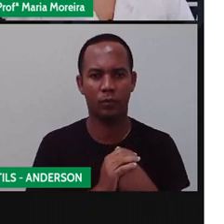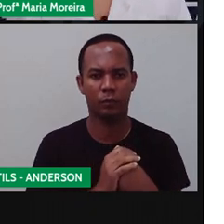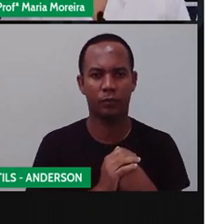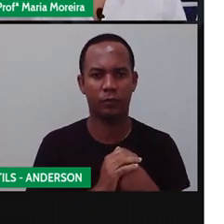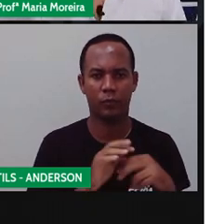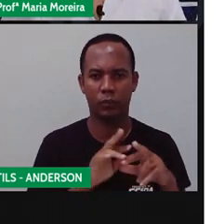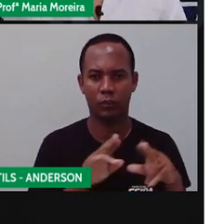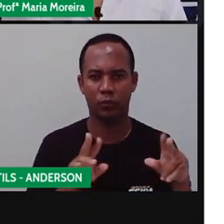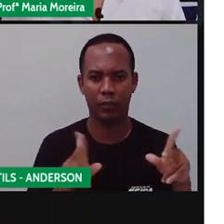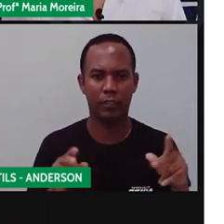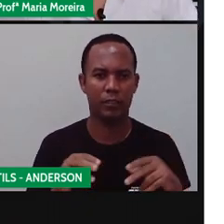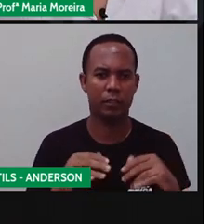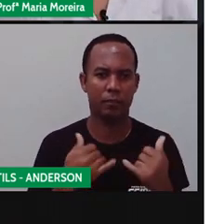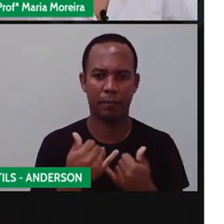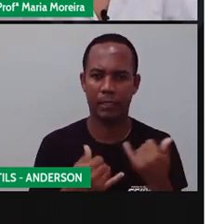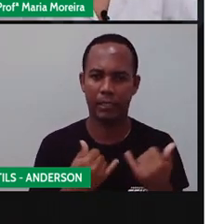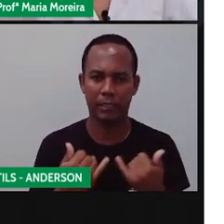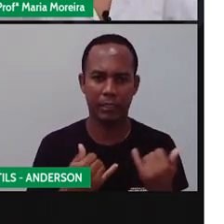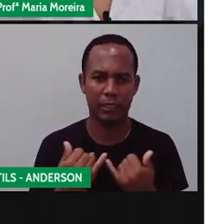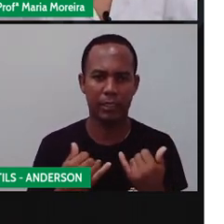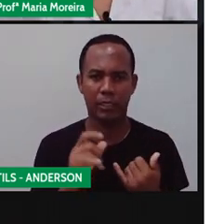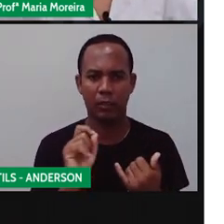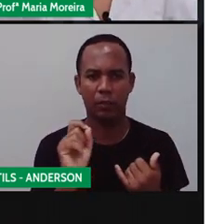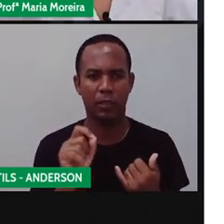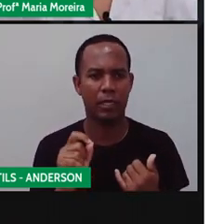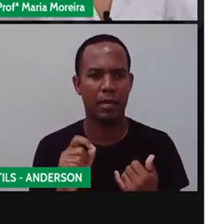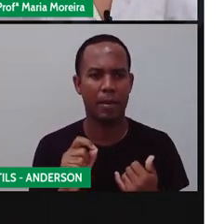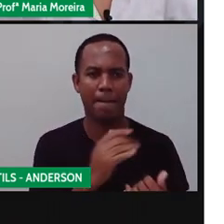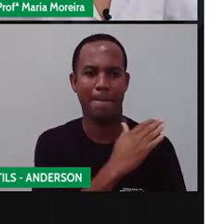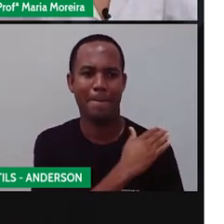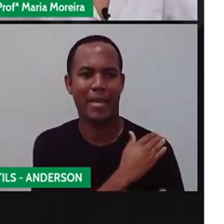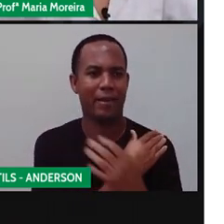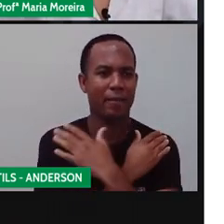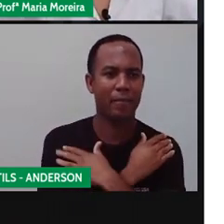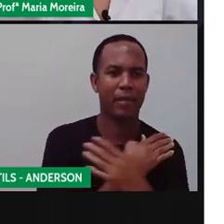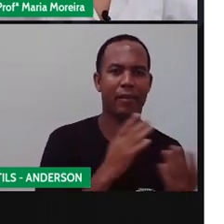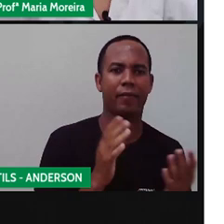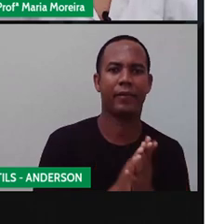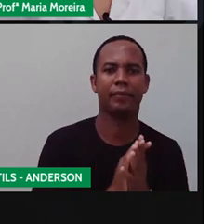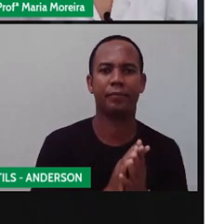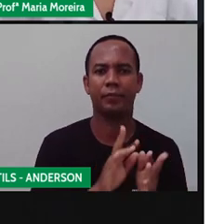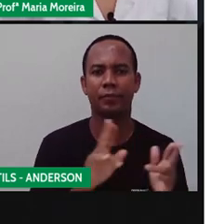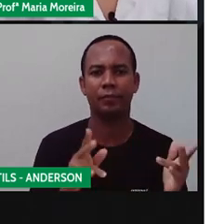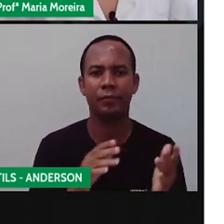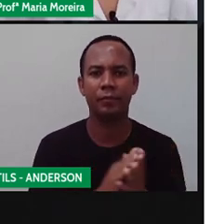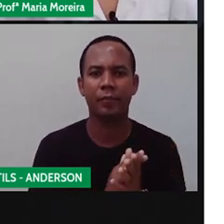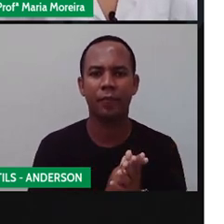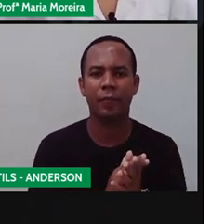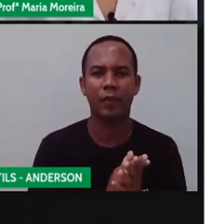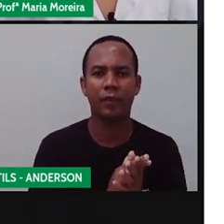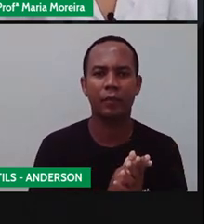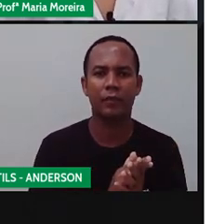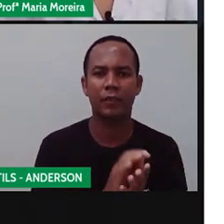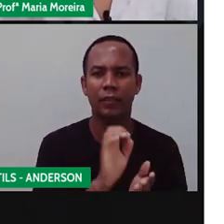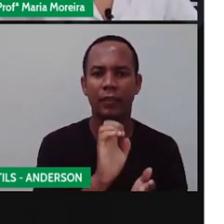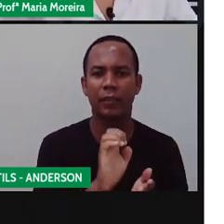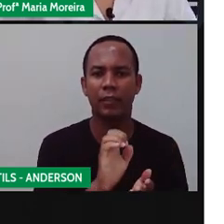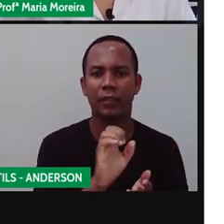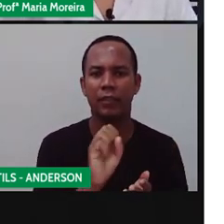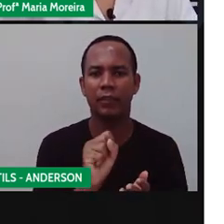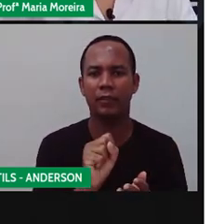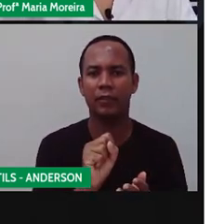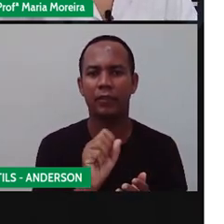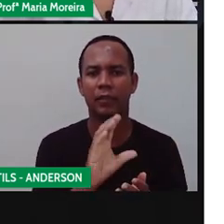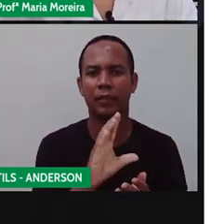são pega-pega, que nunca brincou de pega-pega, escravos de Jô. Queimadas. Eu já brinquei de